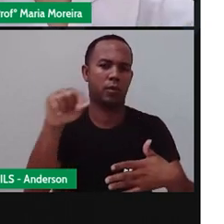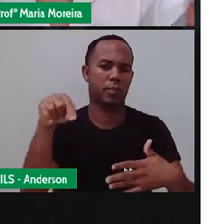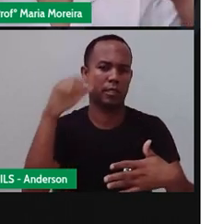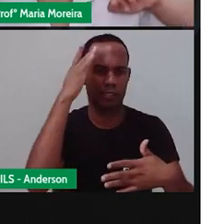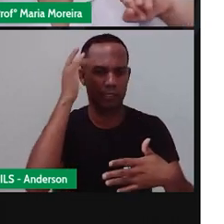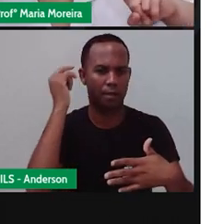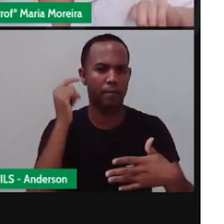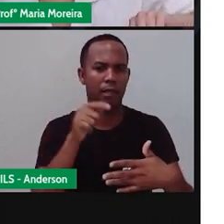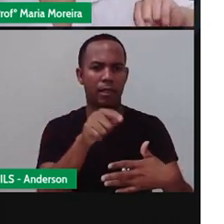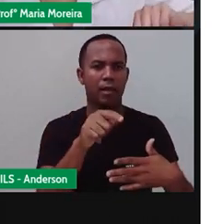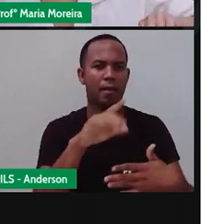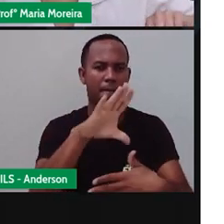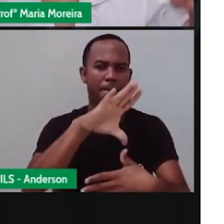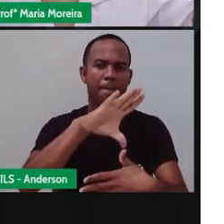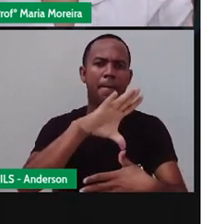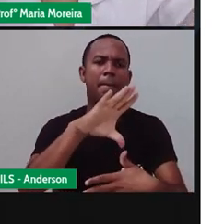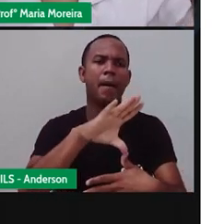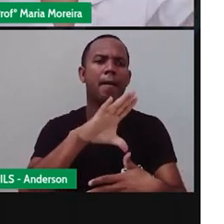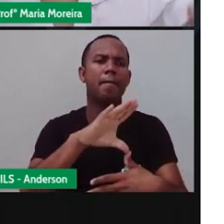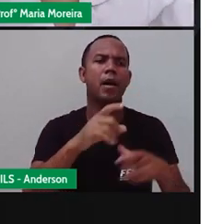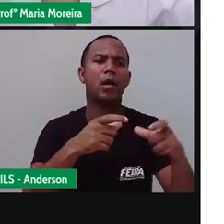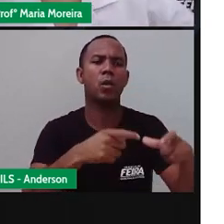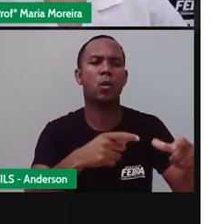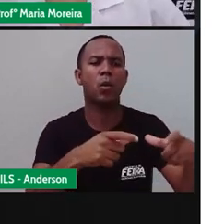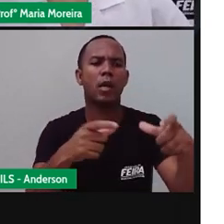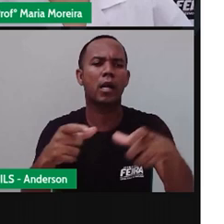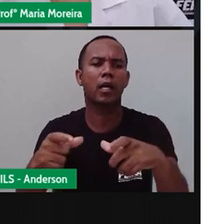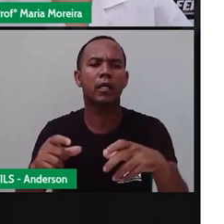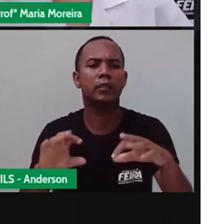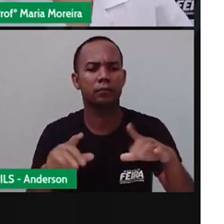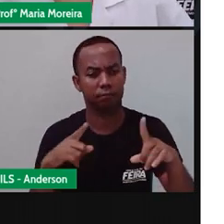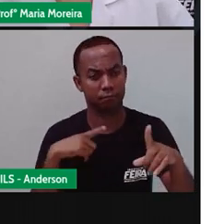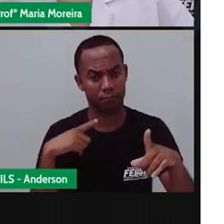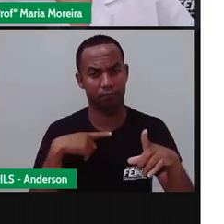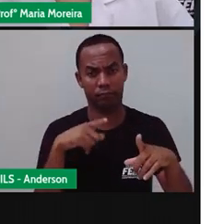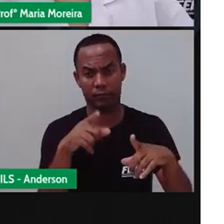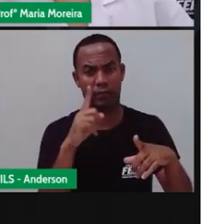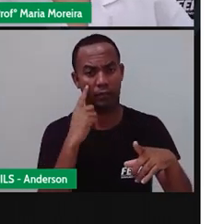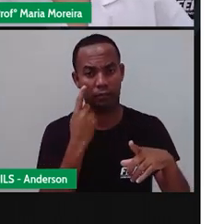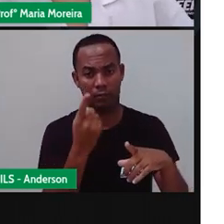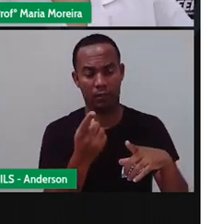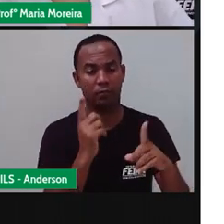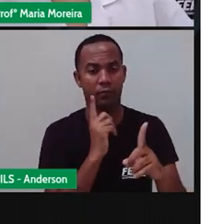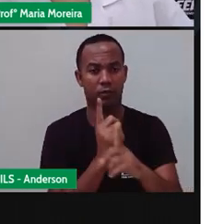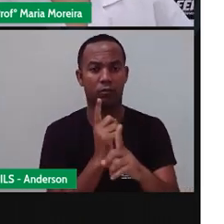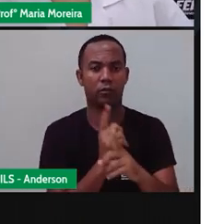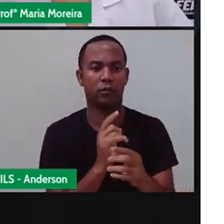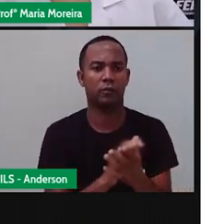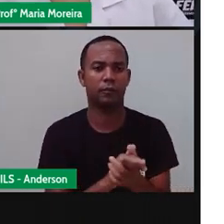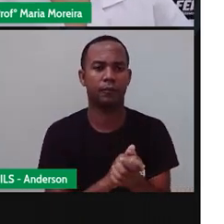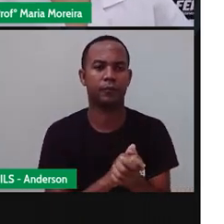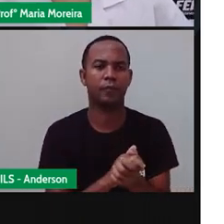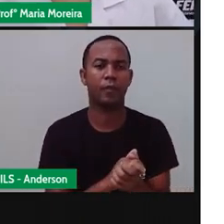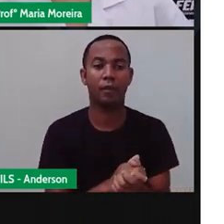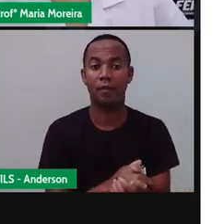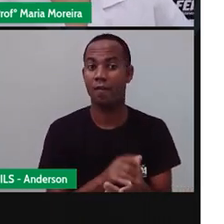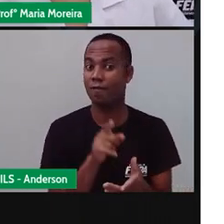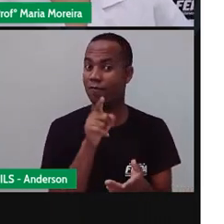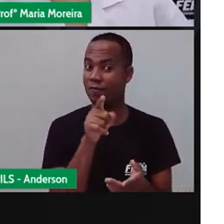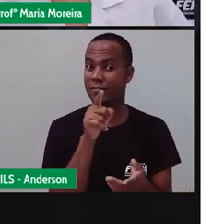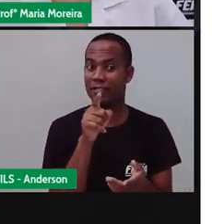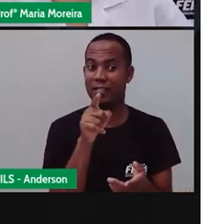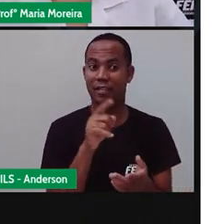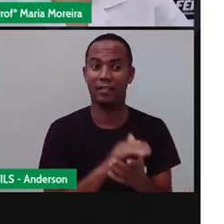no mapa que escola é cada uma daquelas. Bom, e você, né, você aí, Anderson,